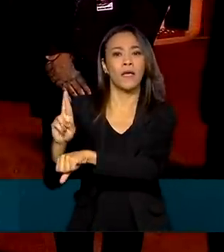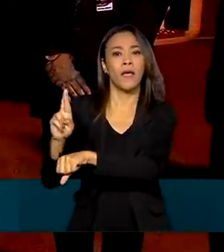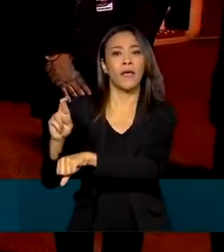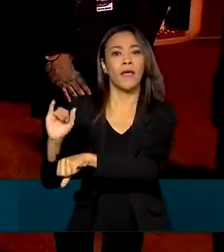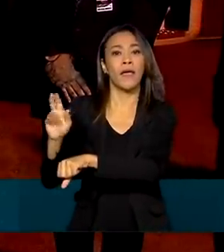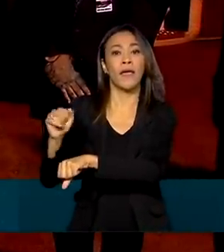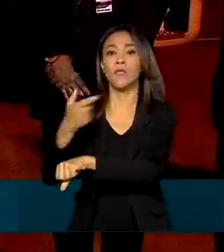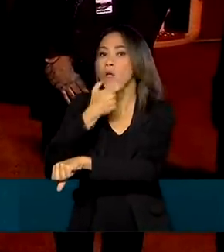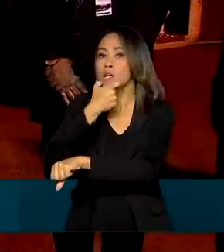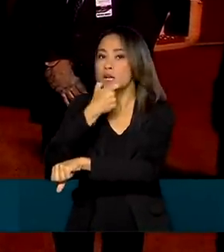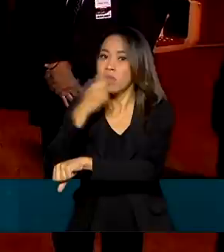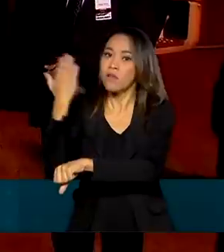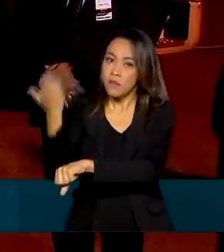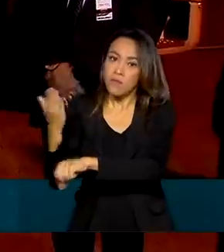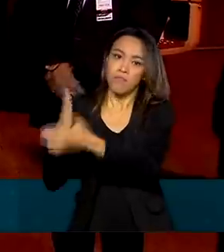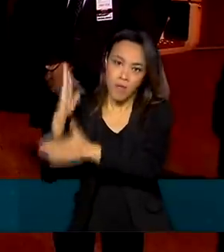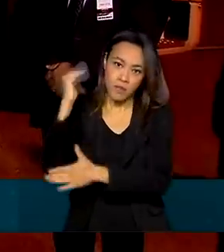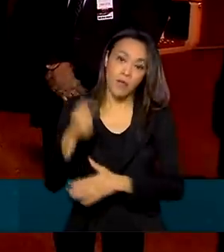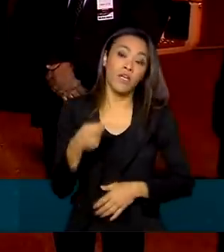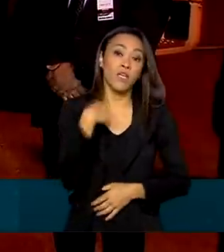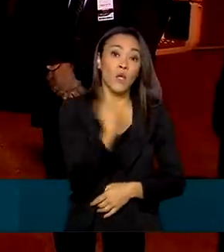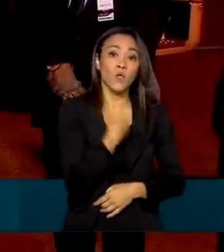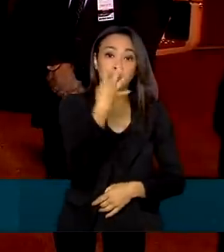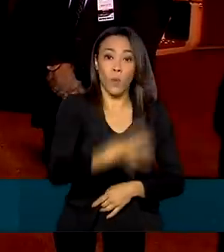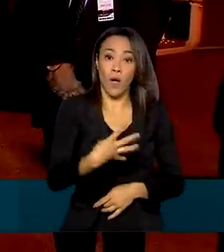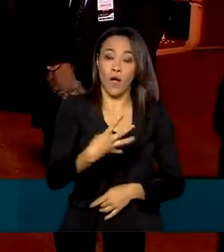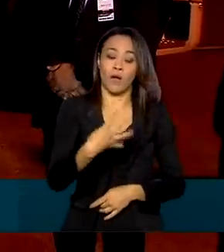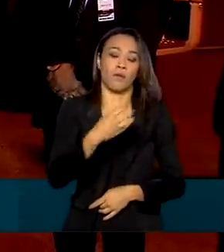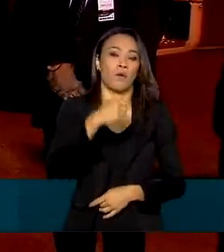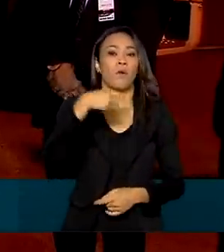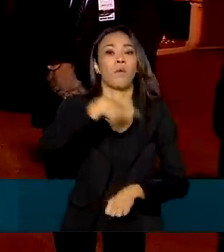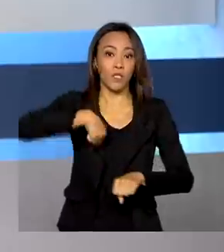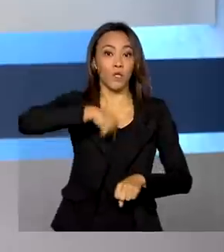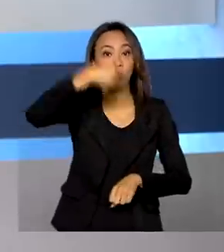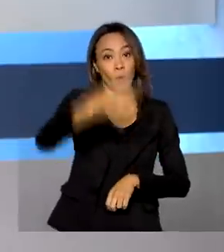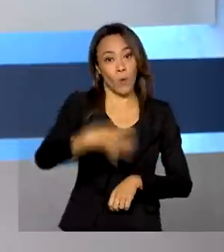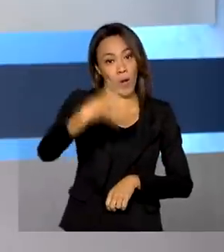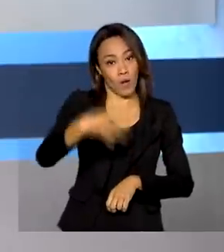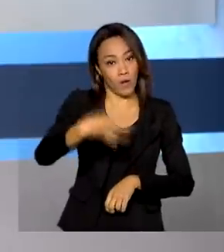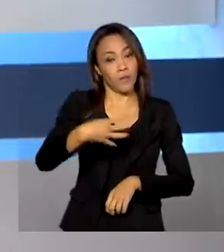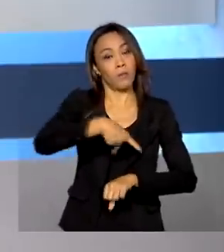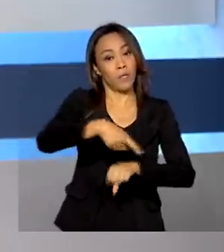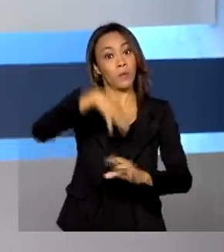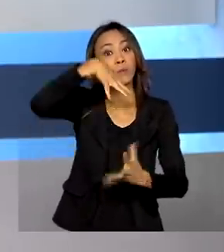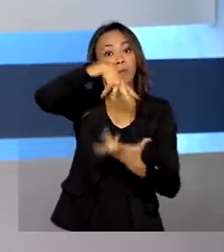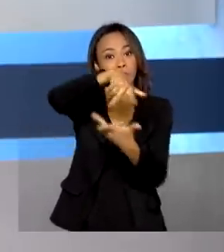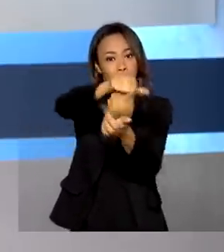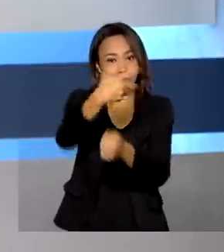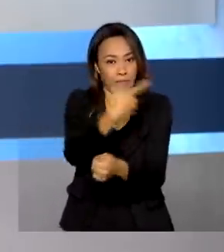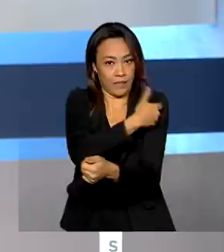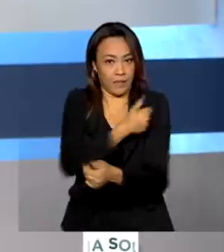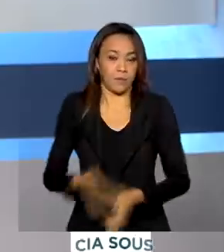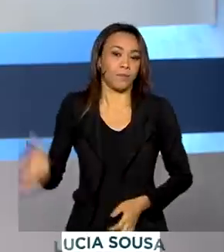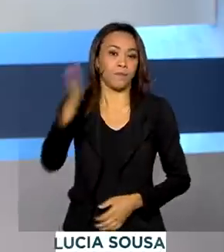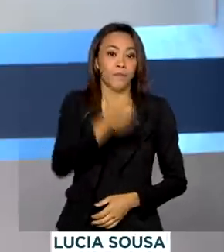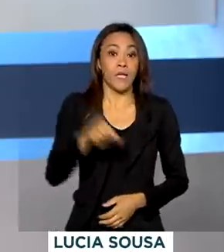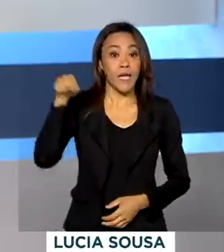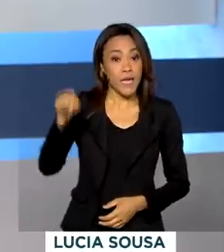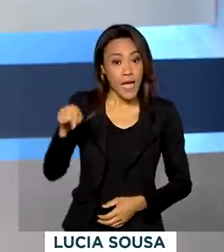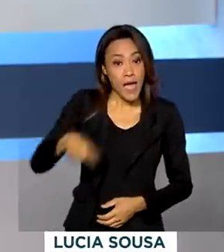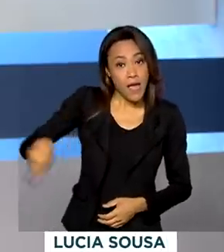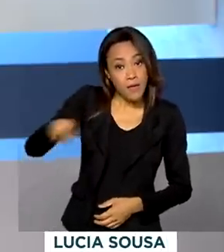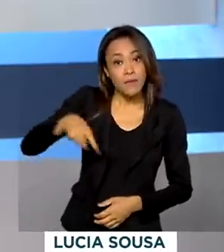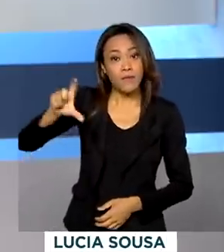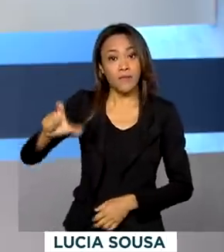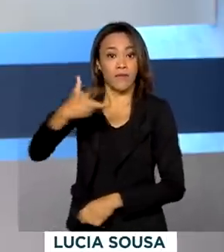quarto país do mundo em termos de vacinação. E essas vacinas da Pfizer vão ficar armazenadas